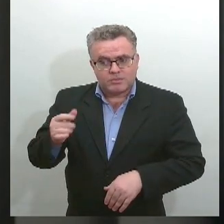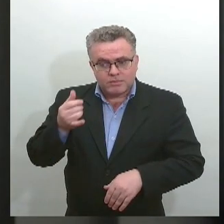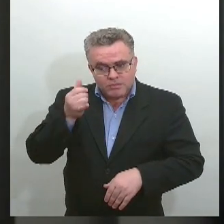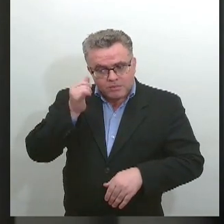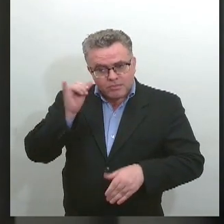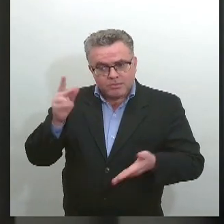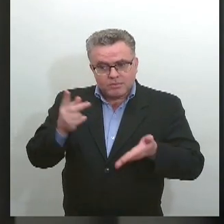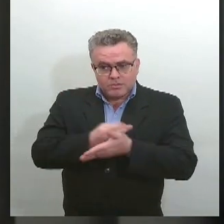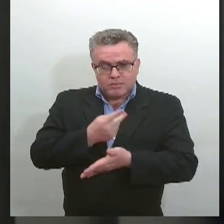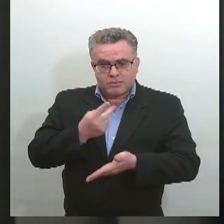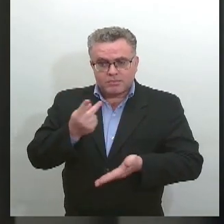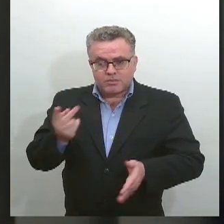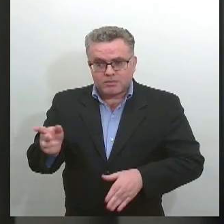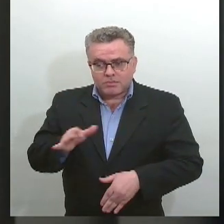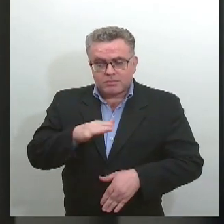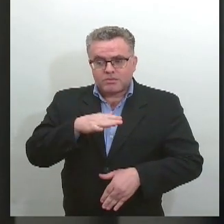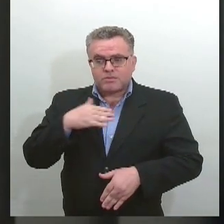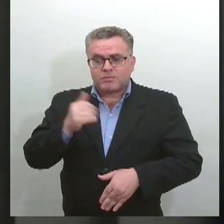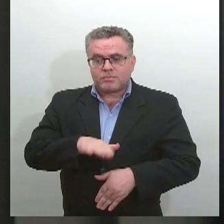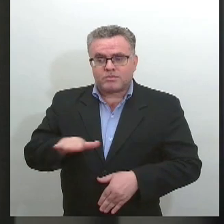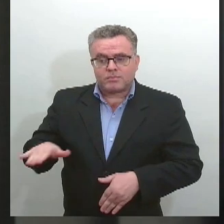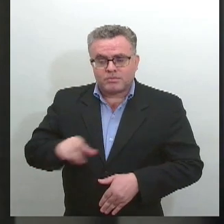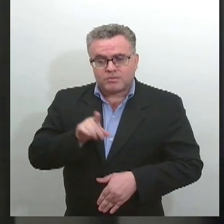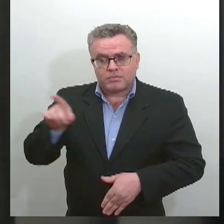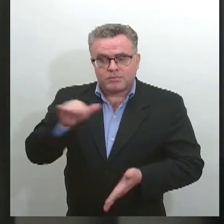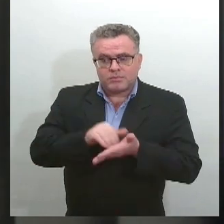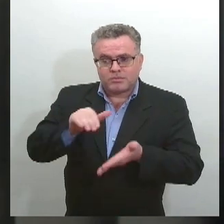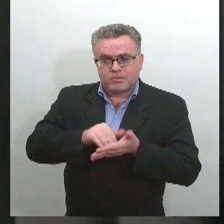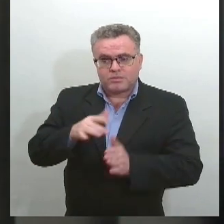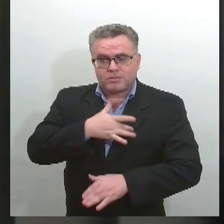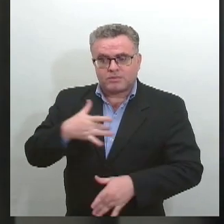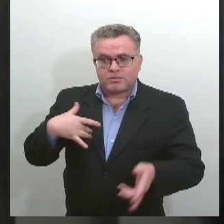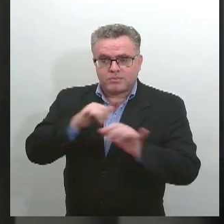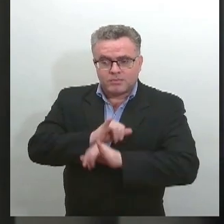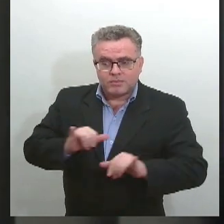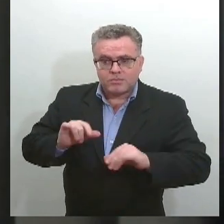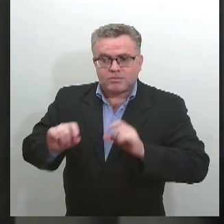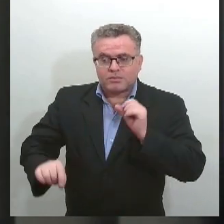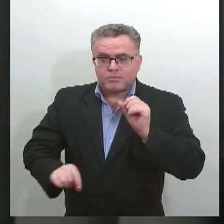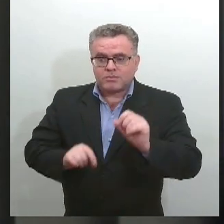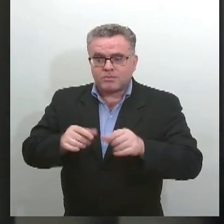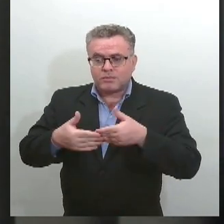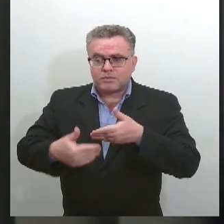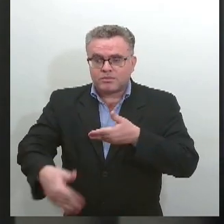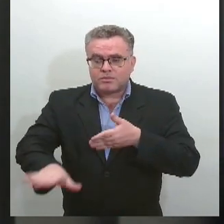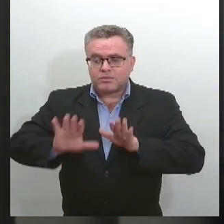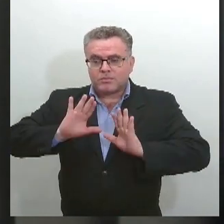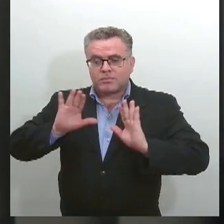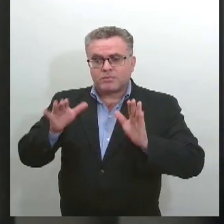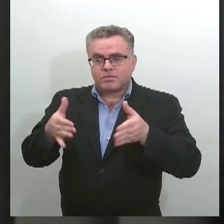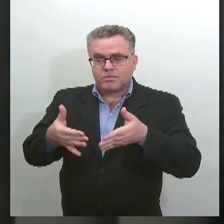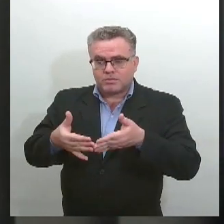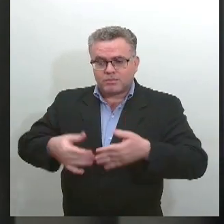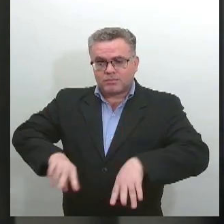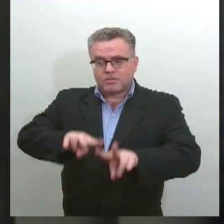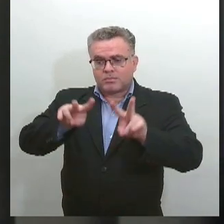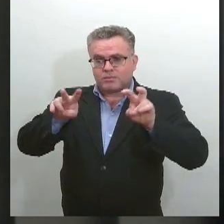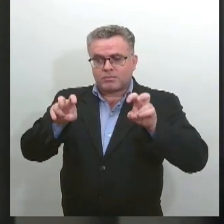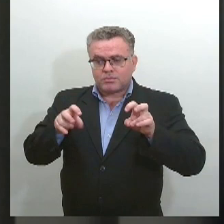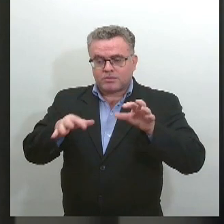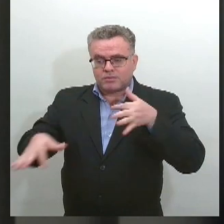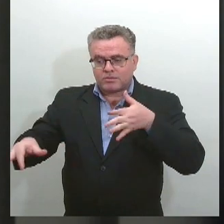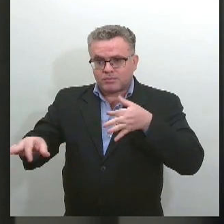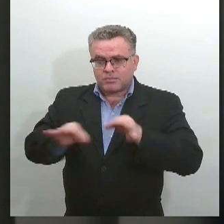Fetal da Secretaria de Estado da Saúde realizará o primeiro fórum, construindo laços de apoio às mulheres vítimas de